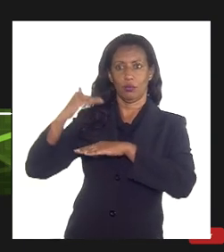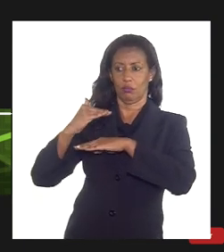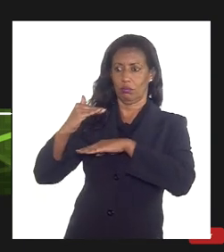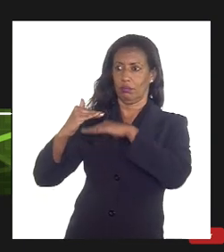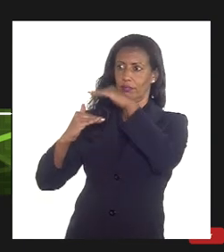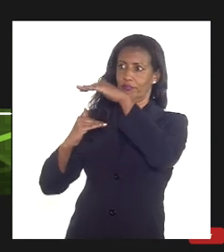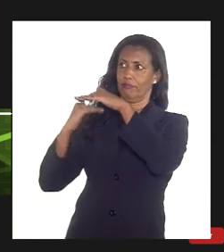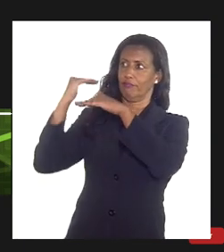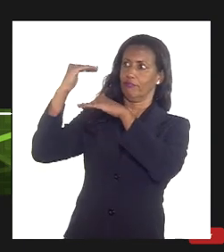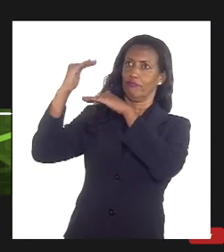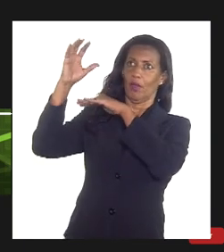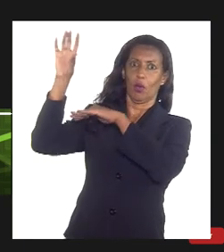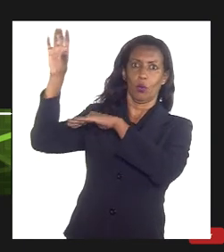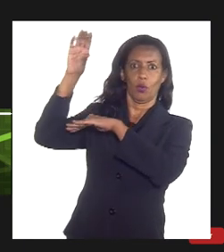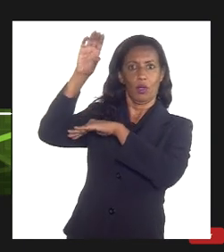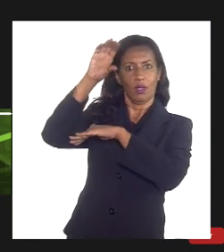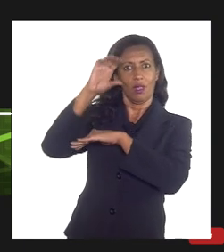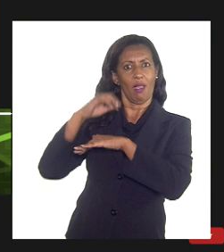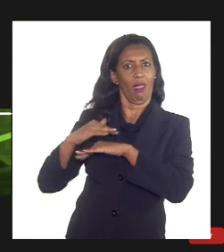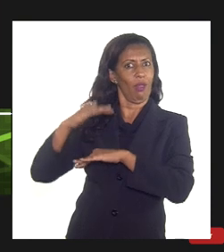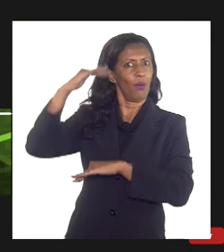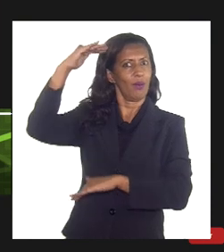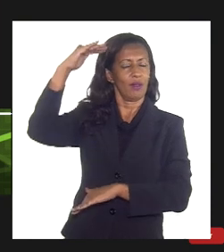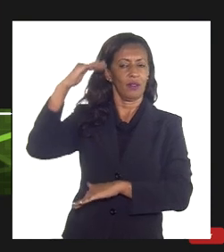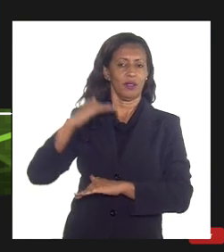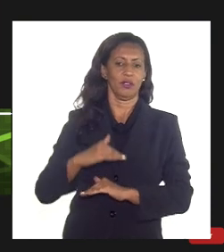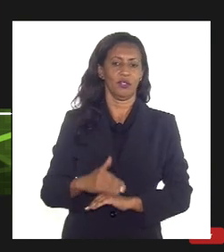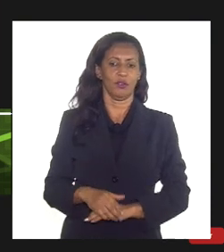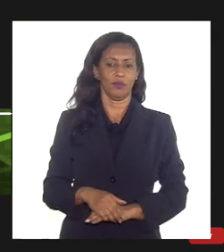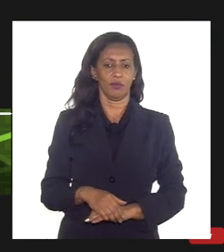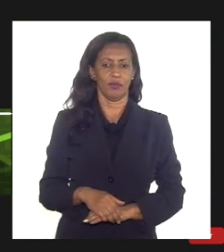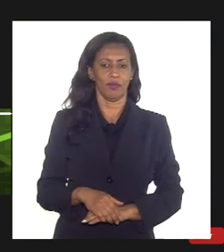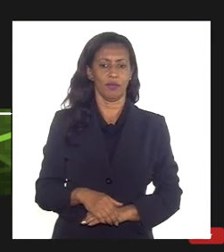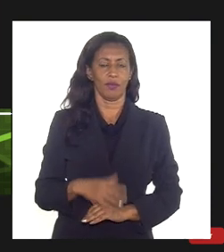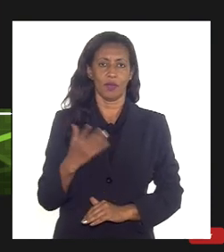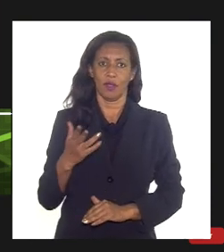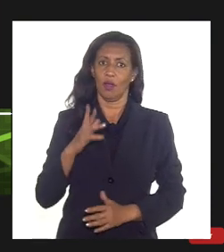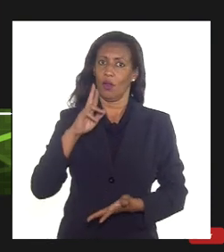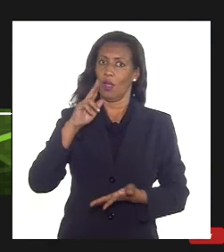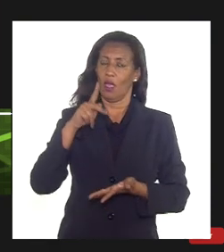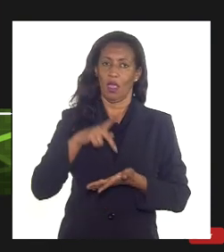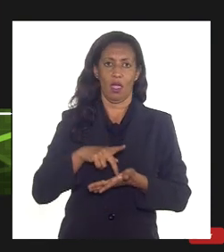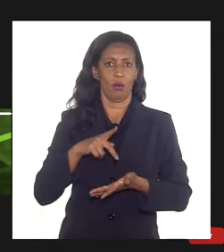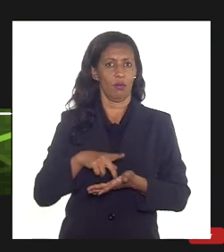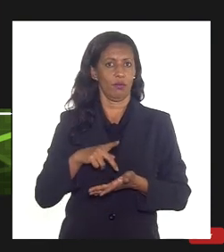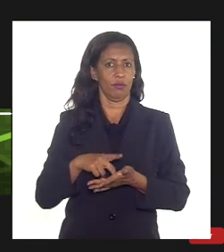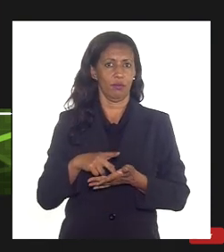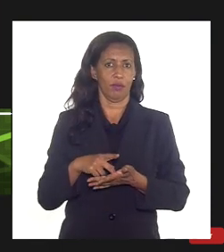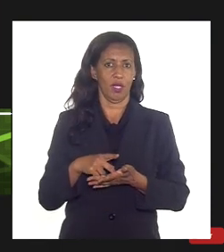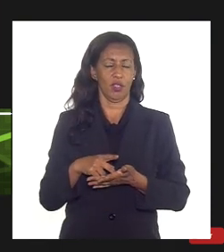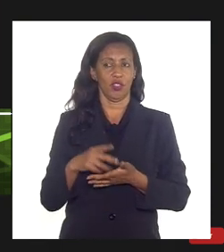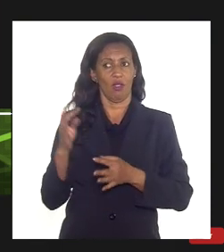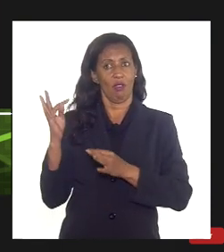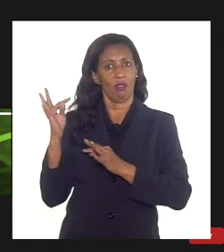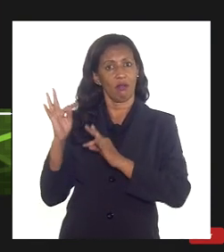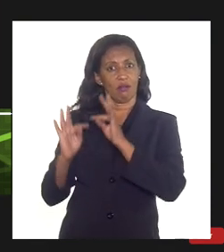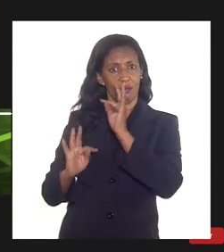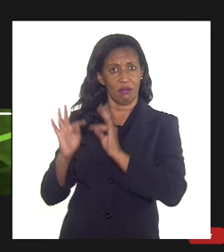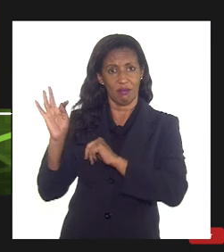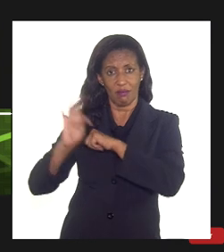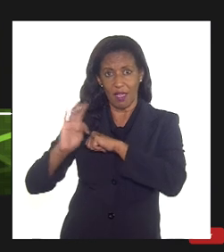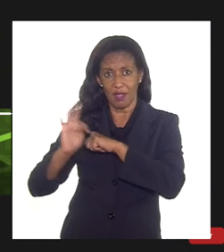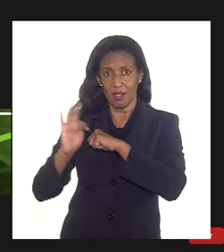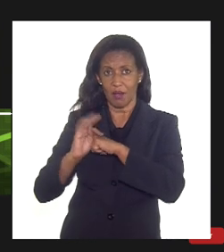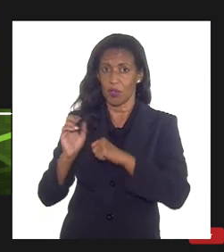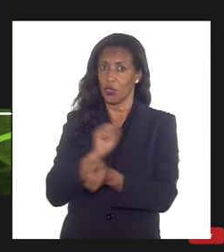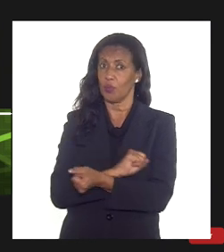no fluido que vem do reservatório então realmente isso aí tecnicamente não é possível de fazer então o que a gente